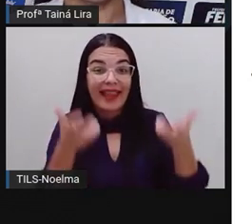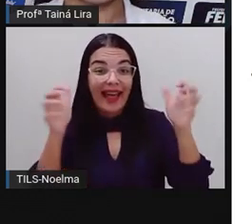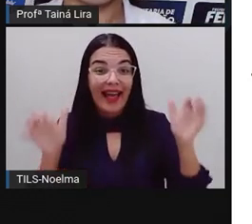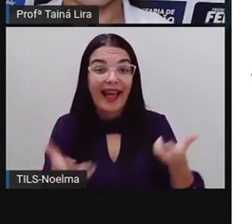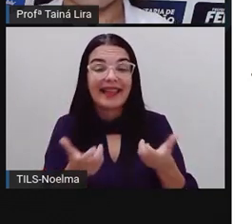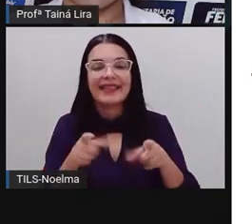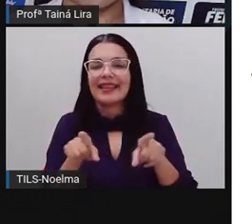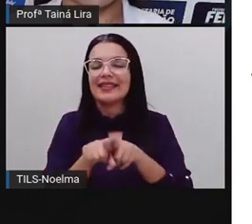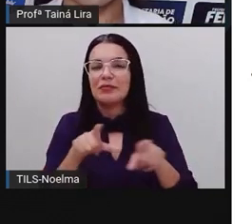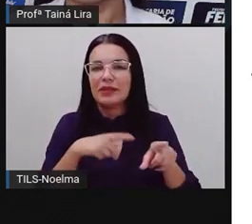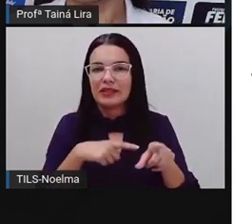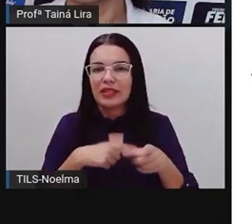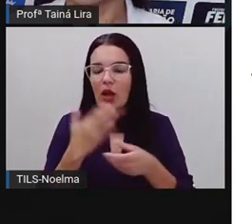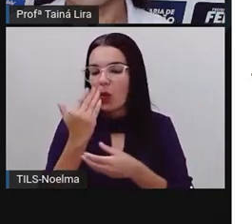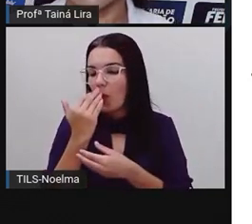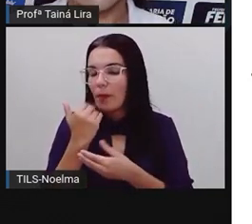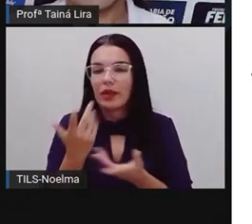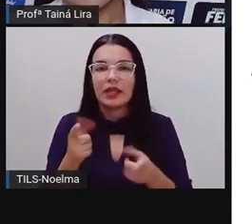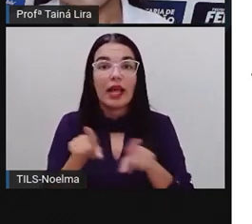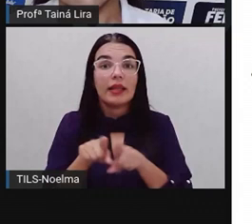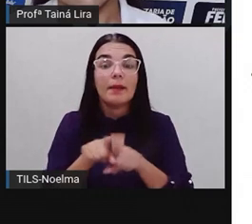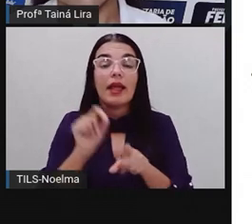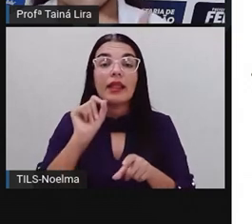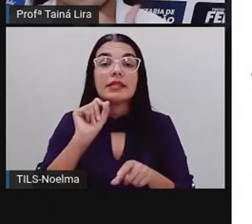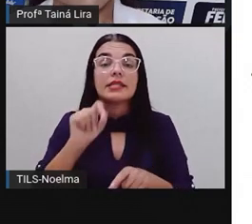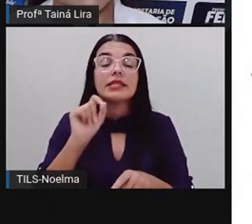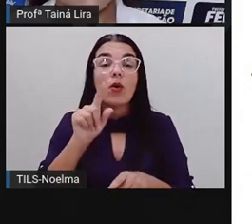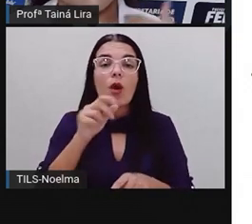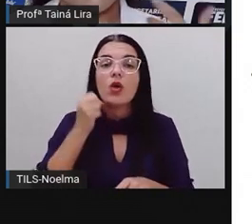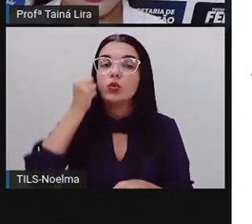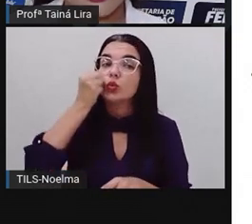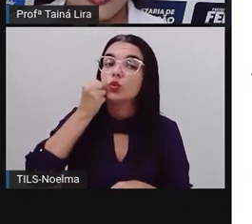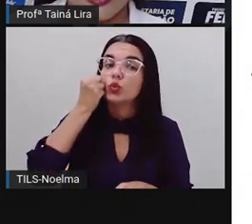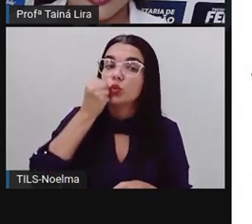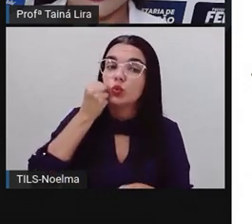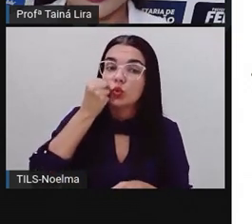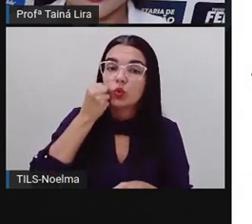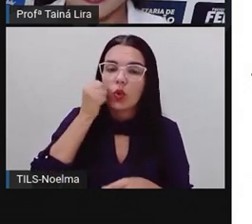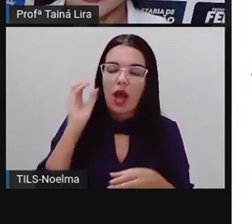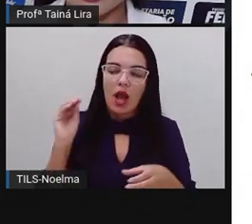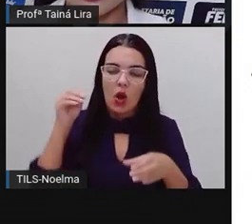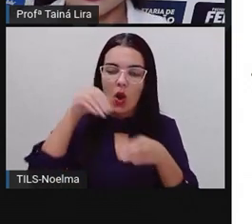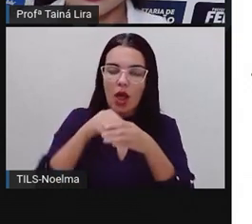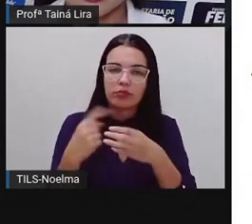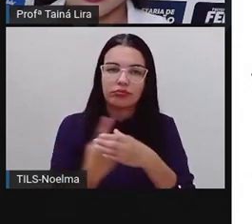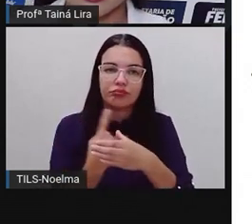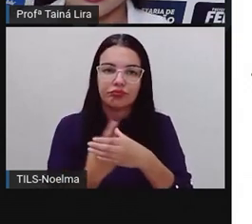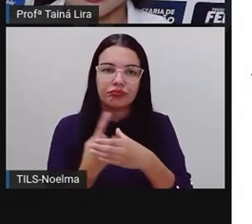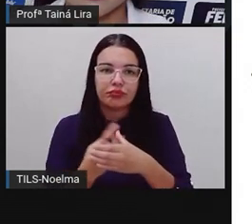receitas como, por exemplo, o suco, né? Onde vai aí a couve, certo?